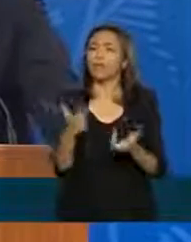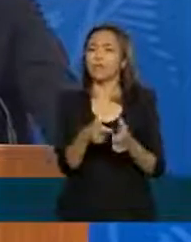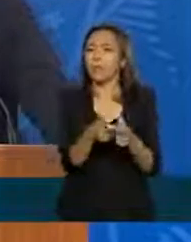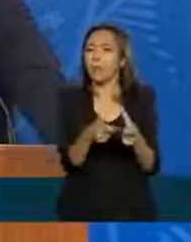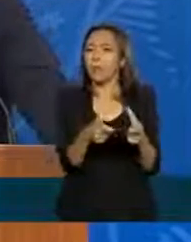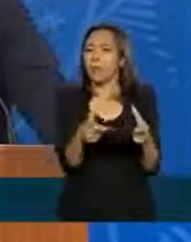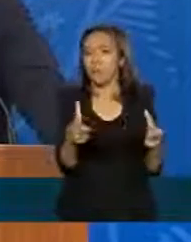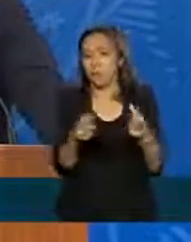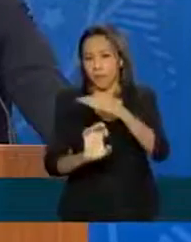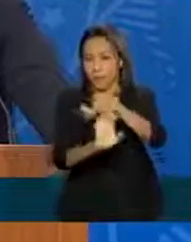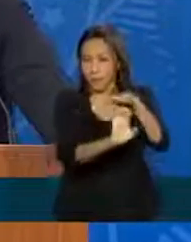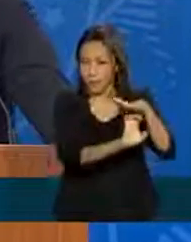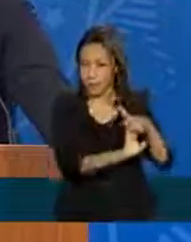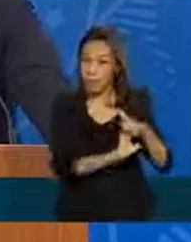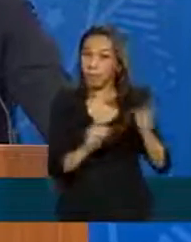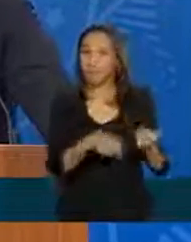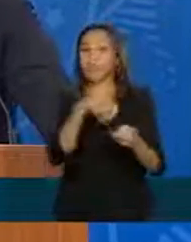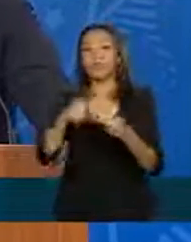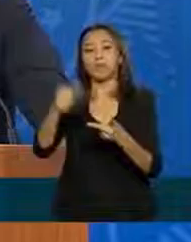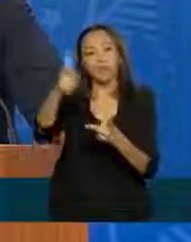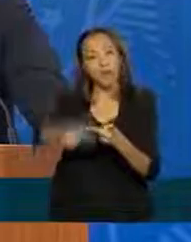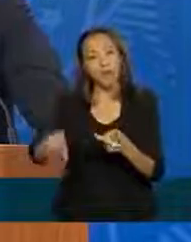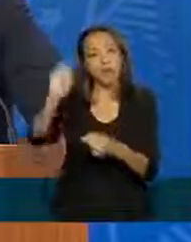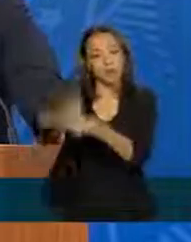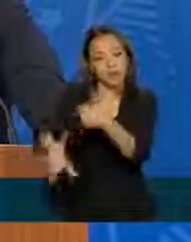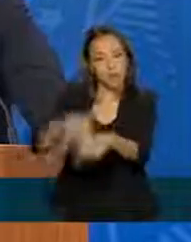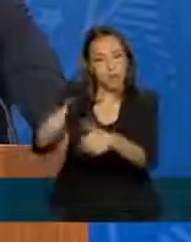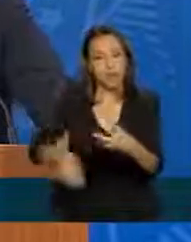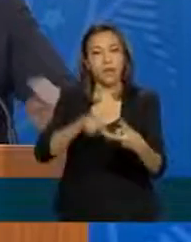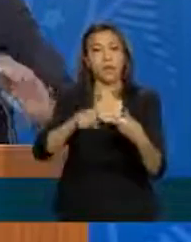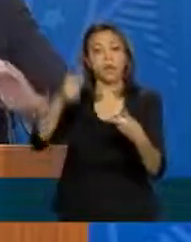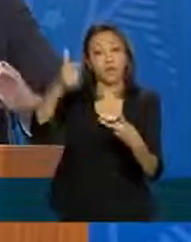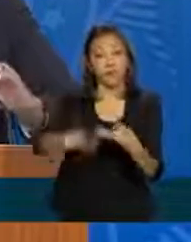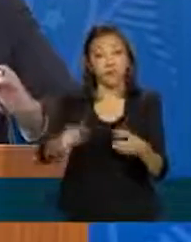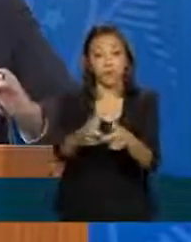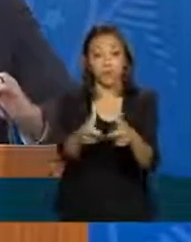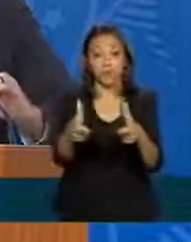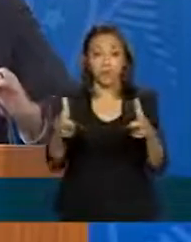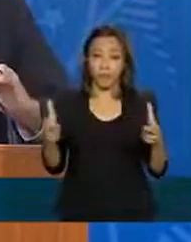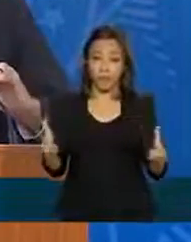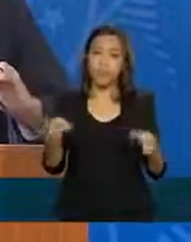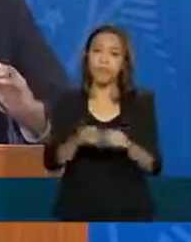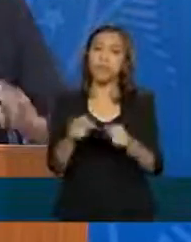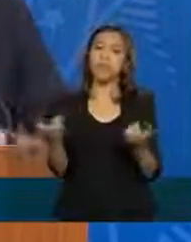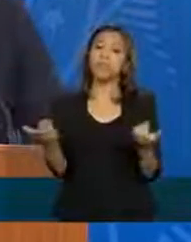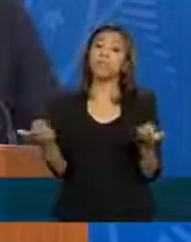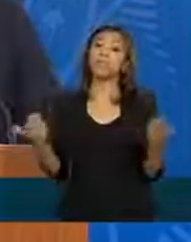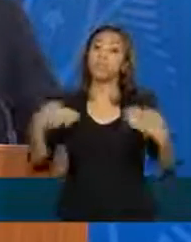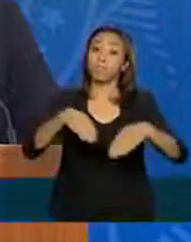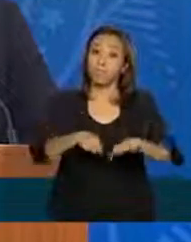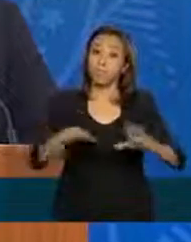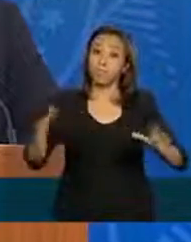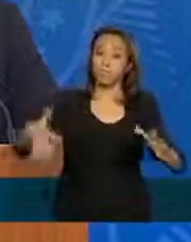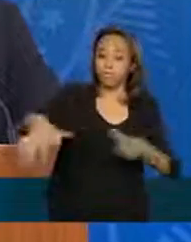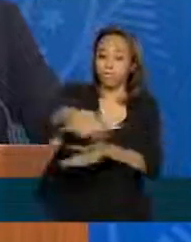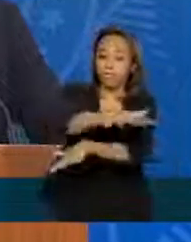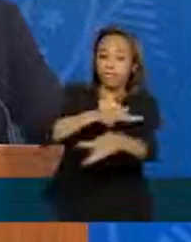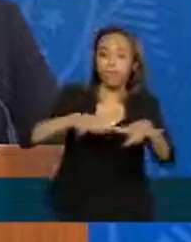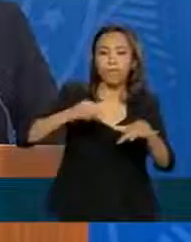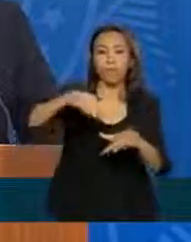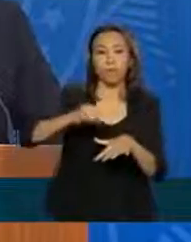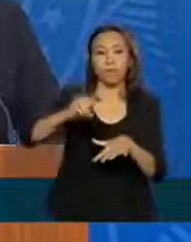significa mais empregos, mais crescimento e inclusão no mercado de crédito, mais competição.